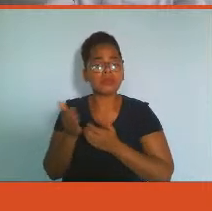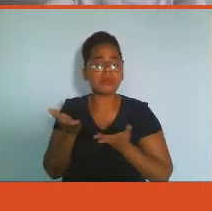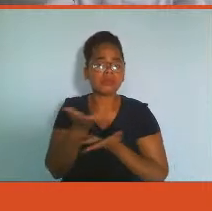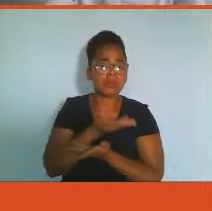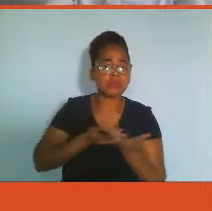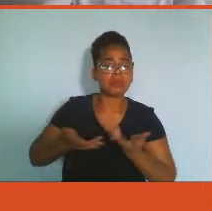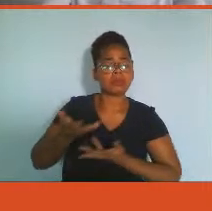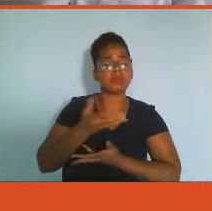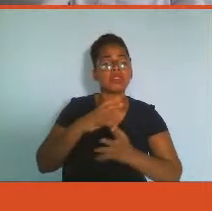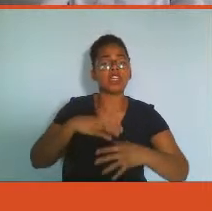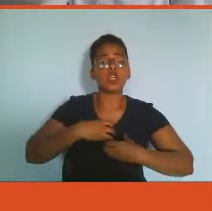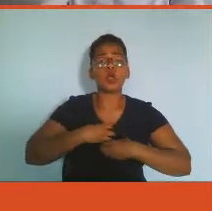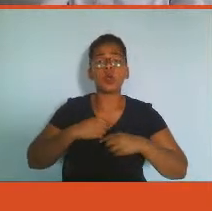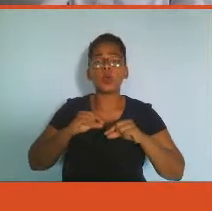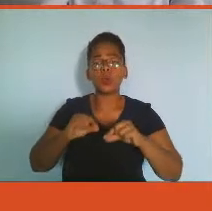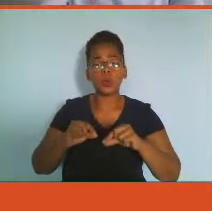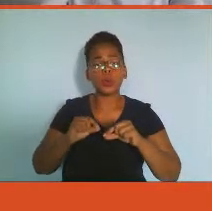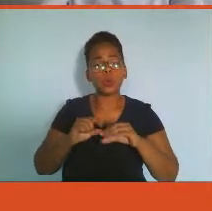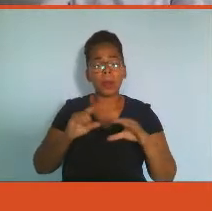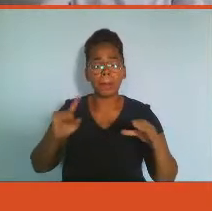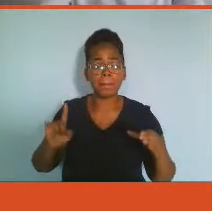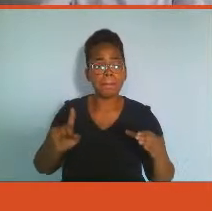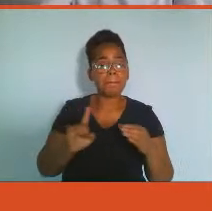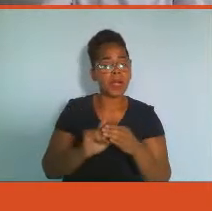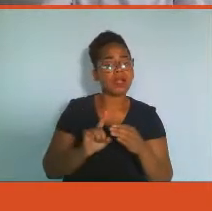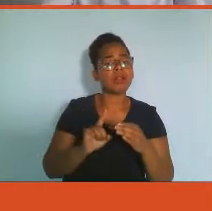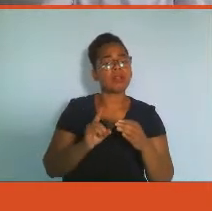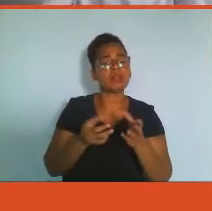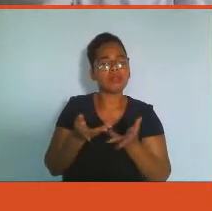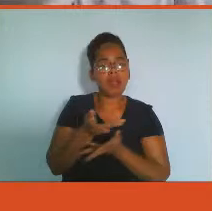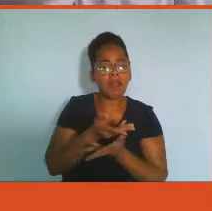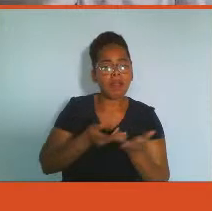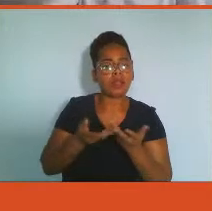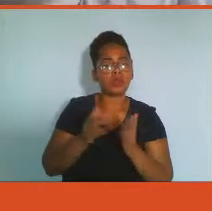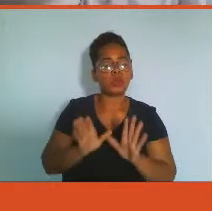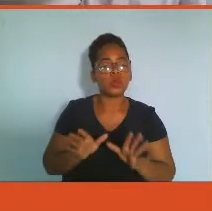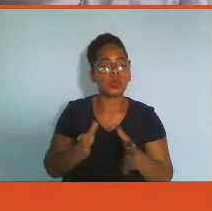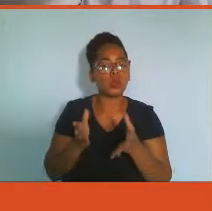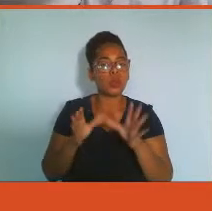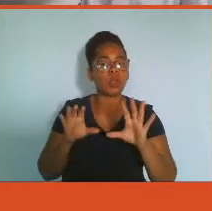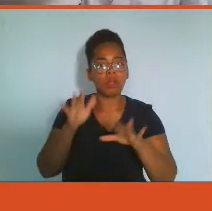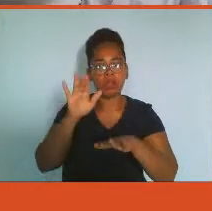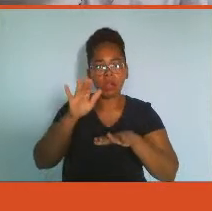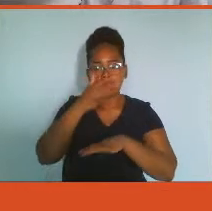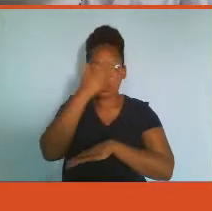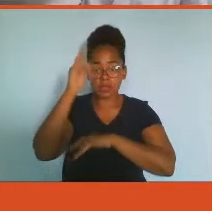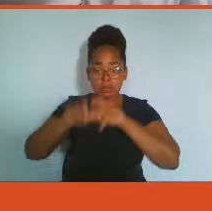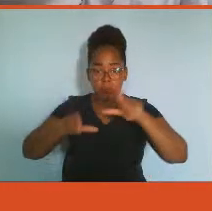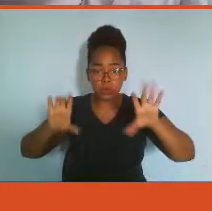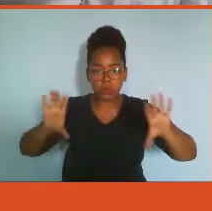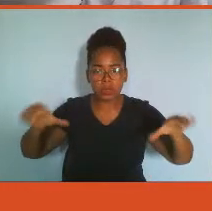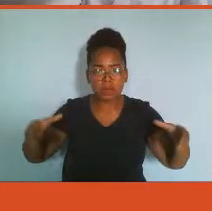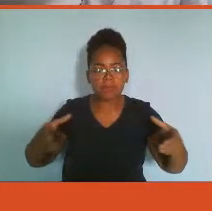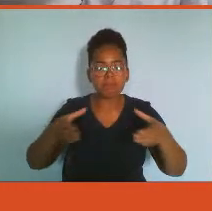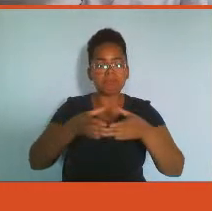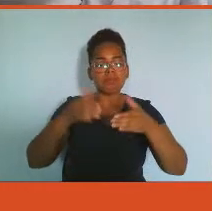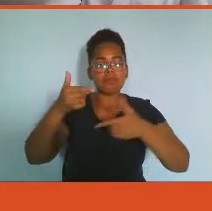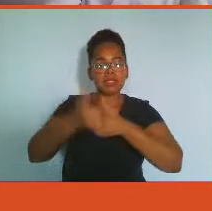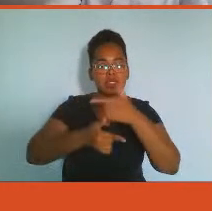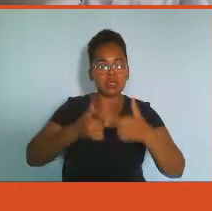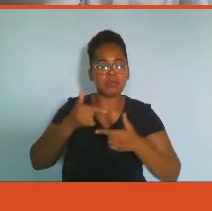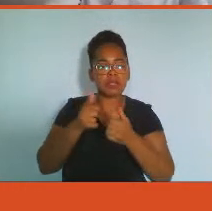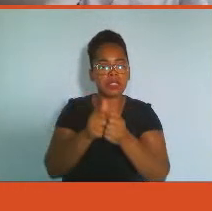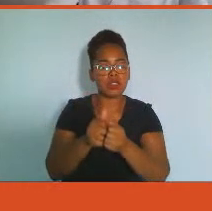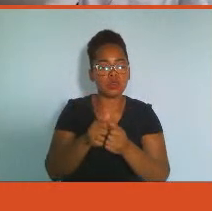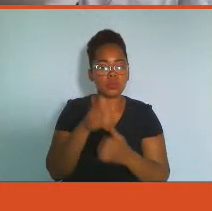pertencimento, estimula a colaboração, o espírito da equipe. Então, se vocês estiverem pensando em